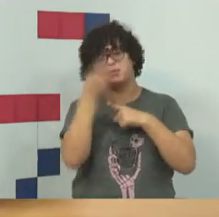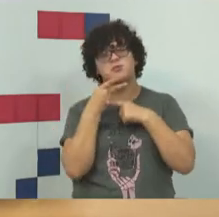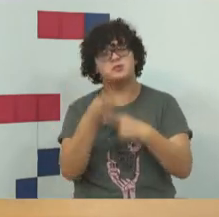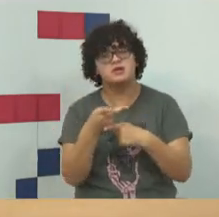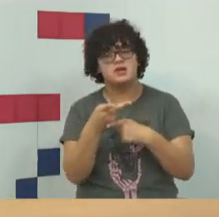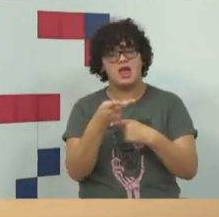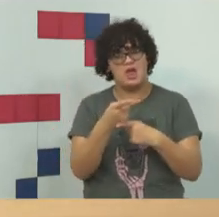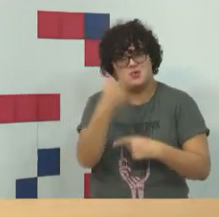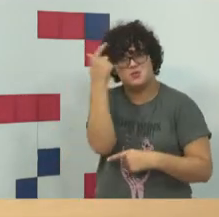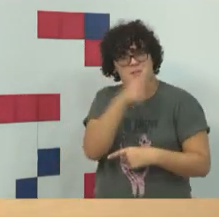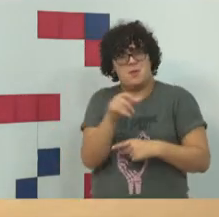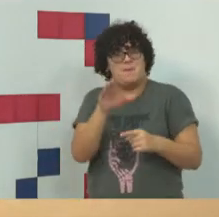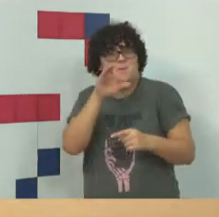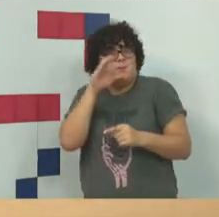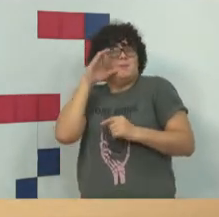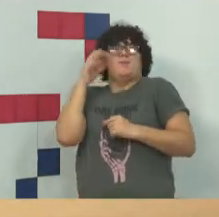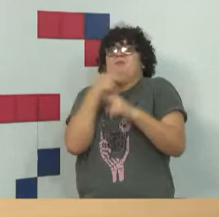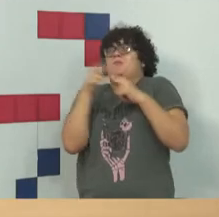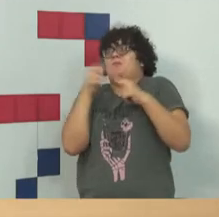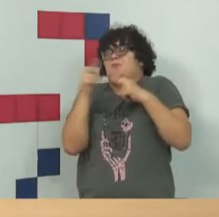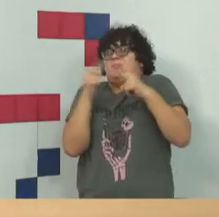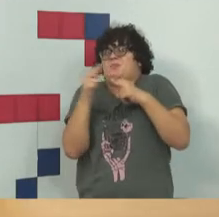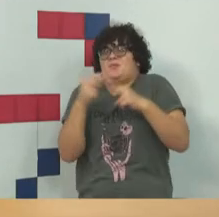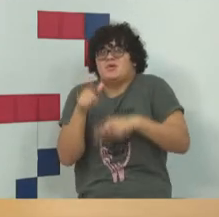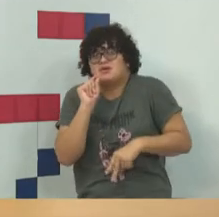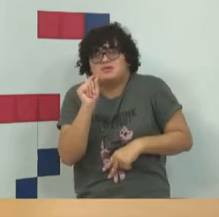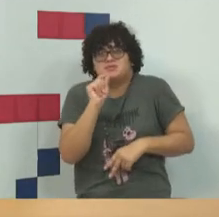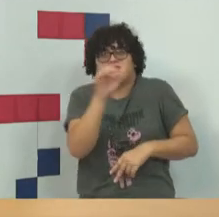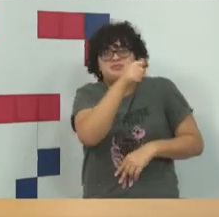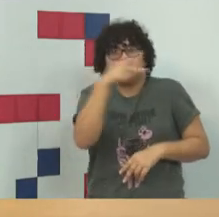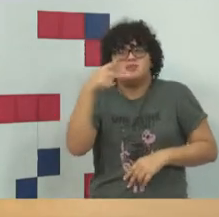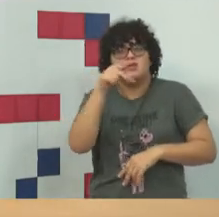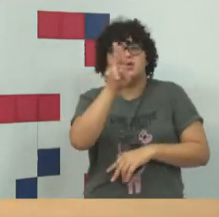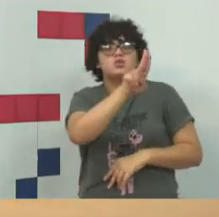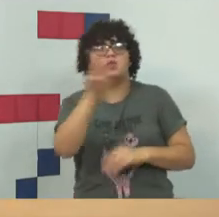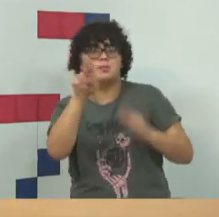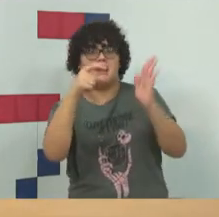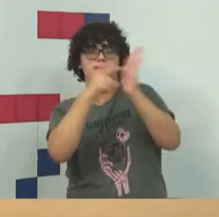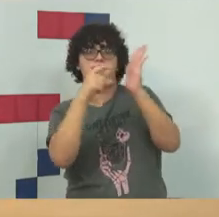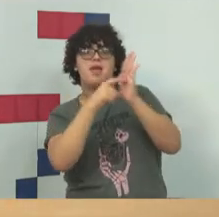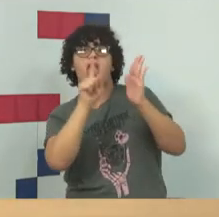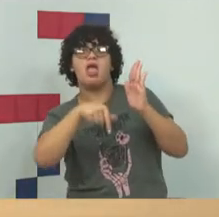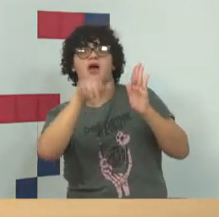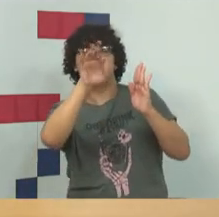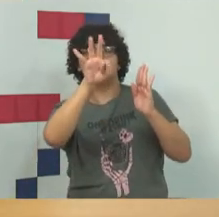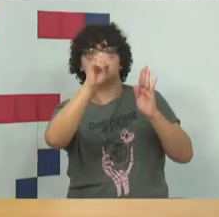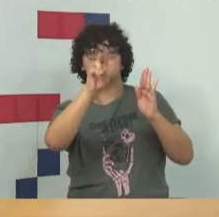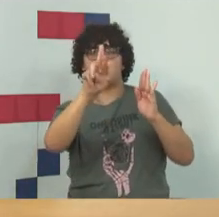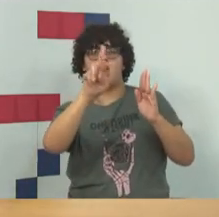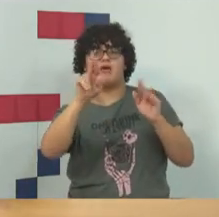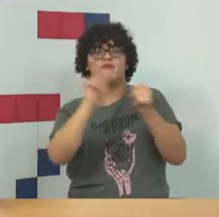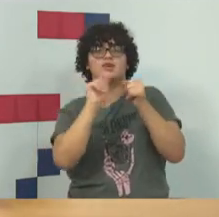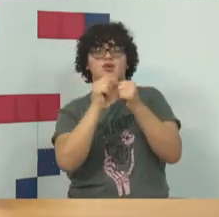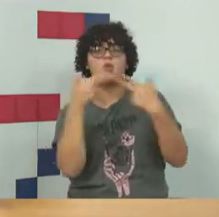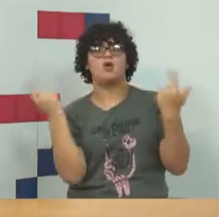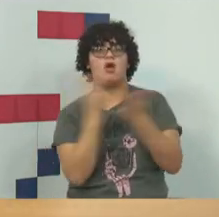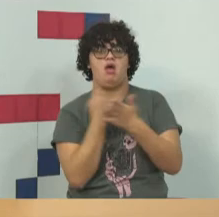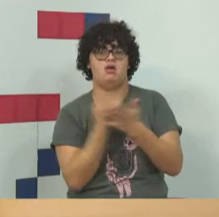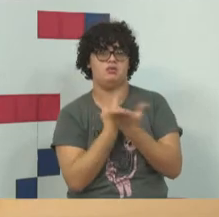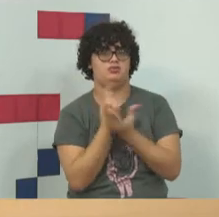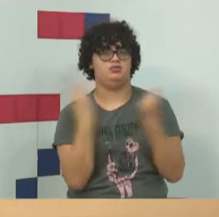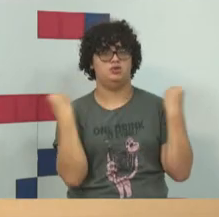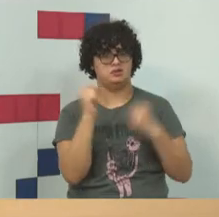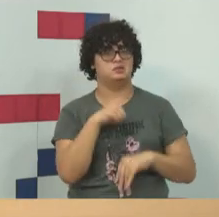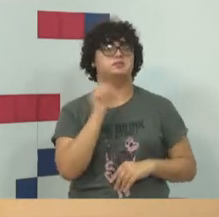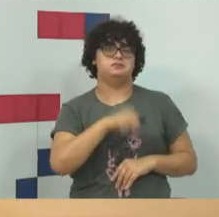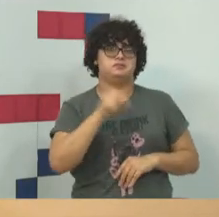anonimizar em um grau muito elevado, através, por exemplo, do aplicativo Tor, para não, para poder, por exemplo, praticar ilicitudes. Então,